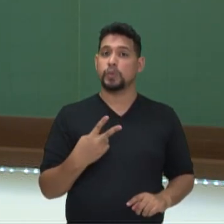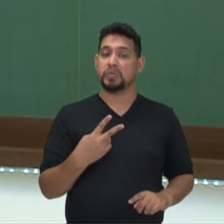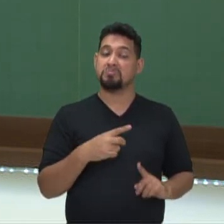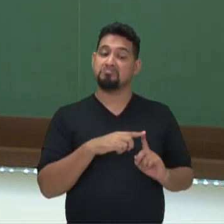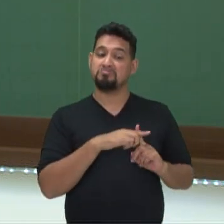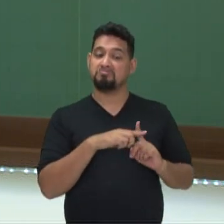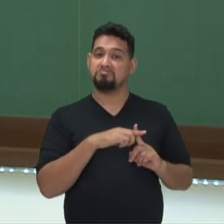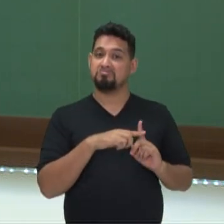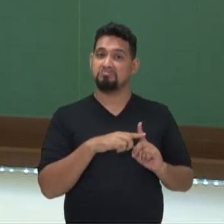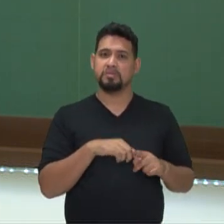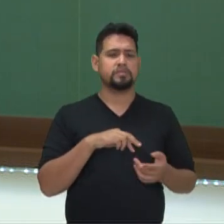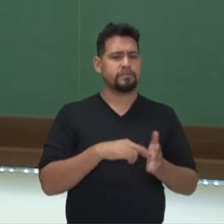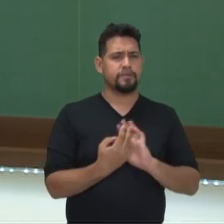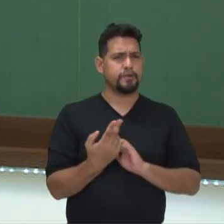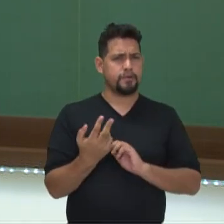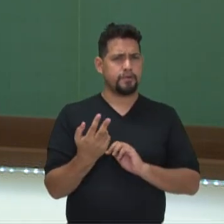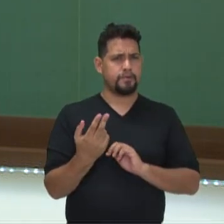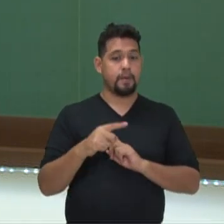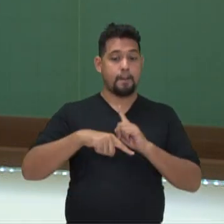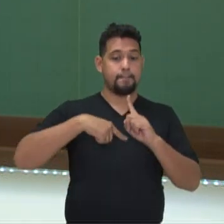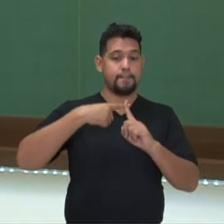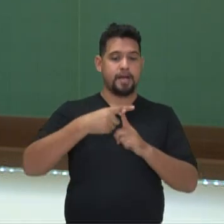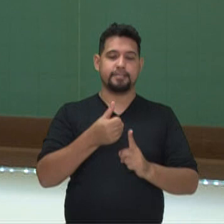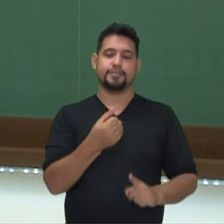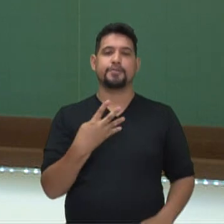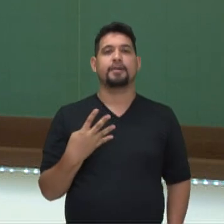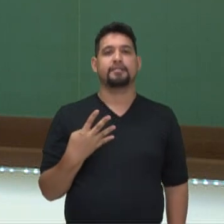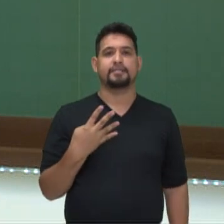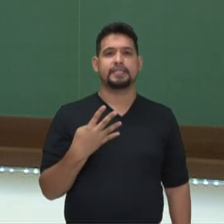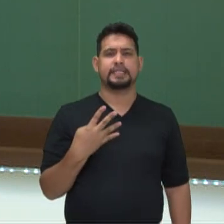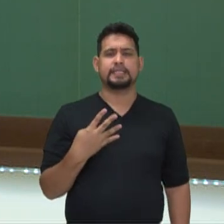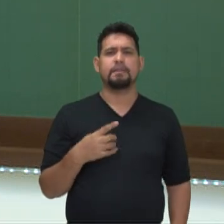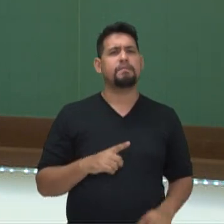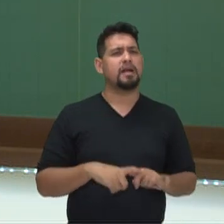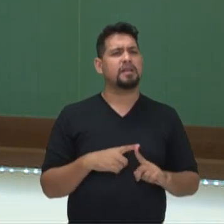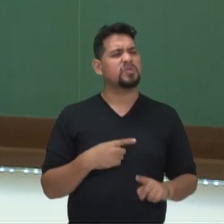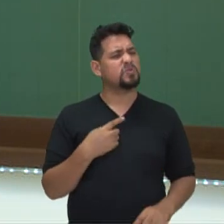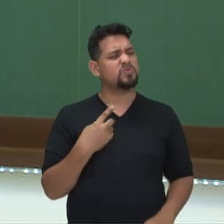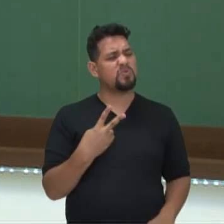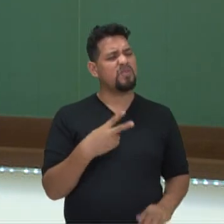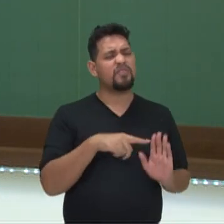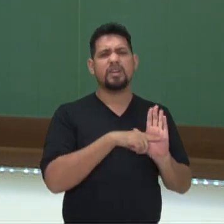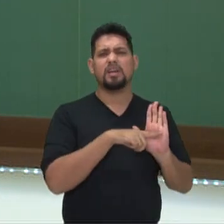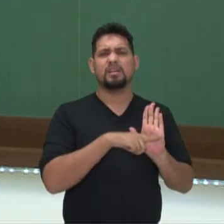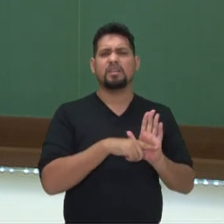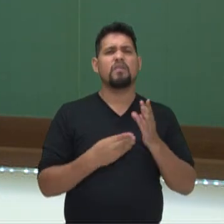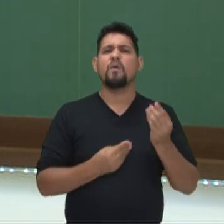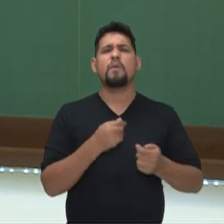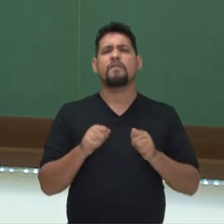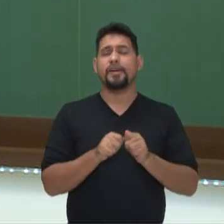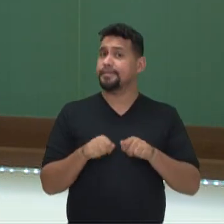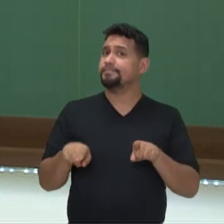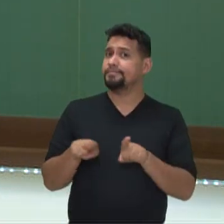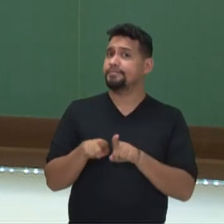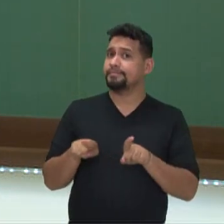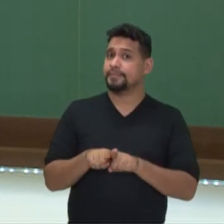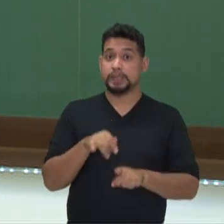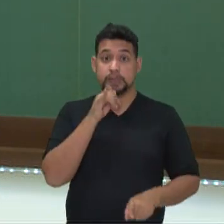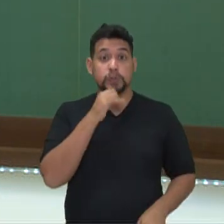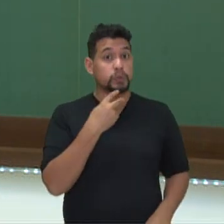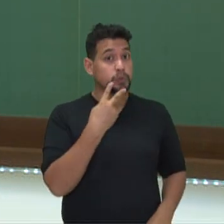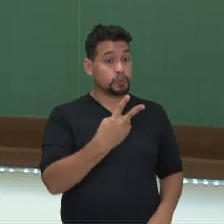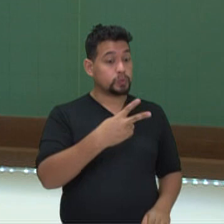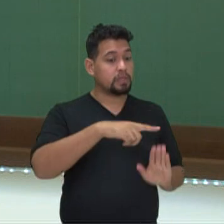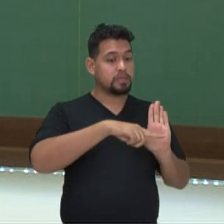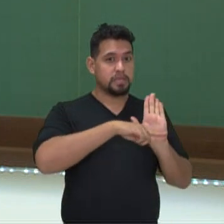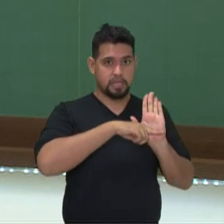positivo, é a mesma coisa que mais 64. E se o 2 for negativo? Também. Se o 2 aqui fosse